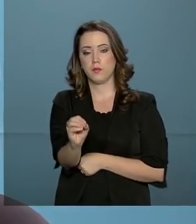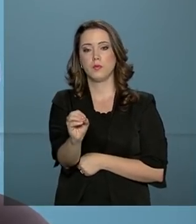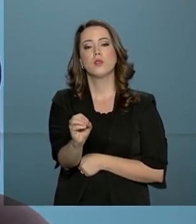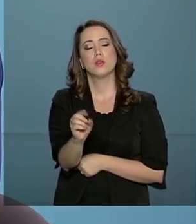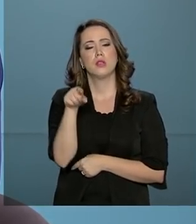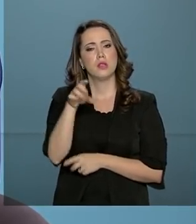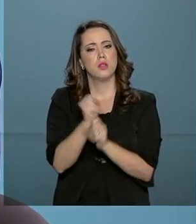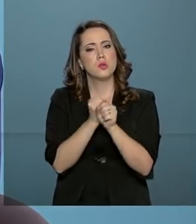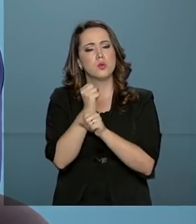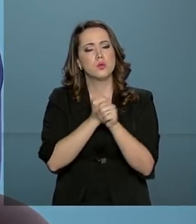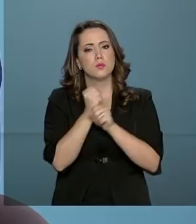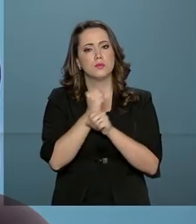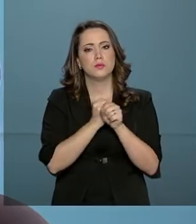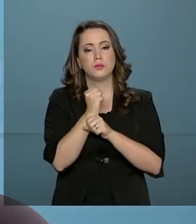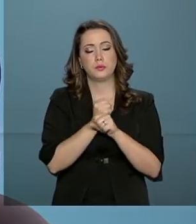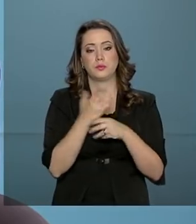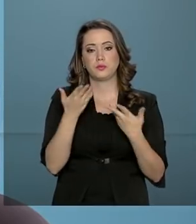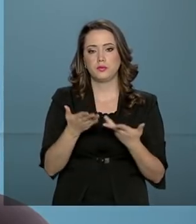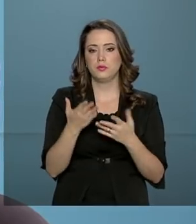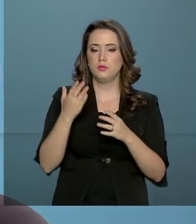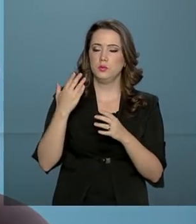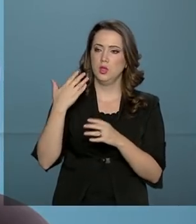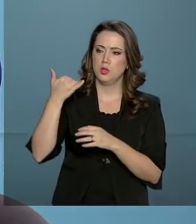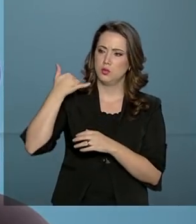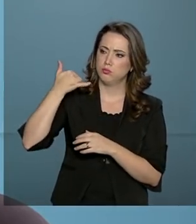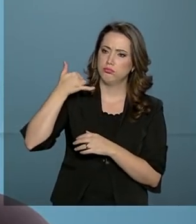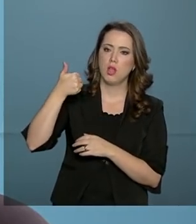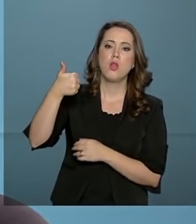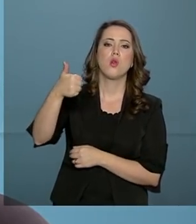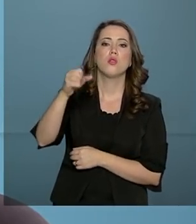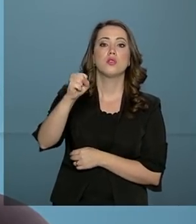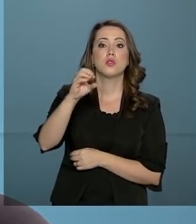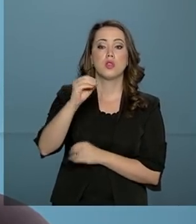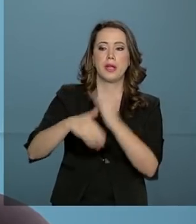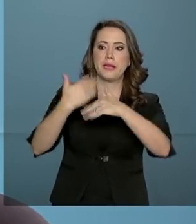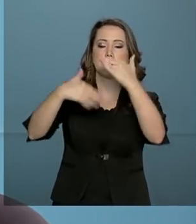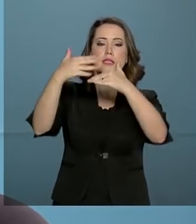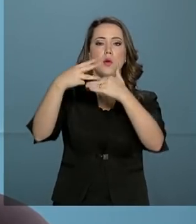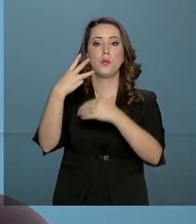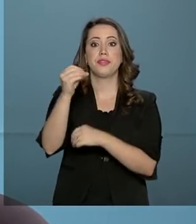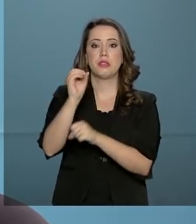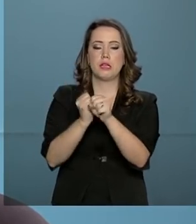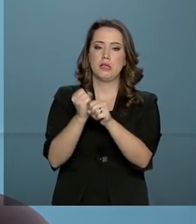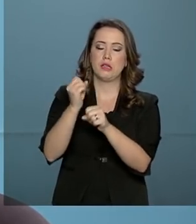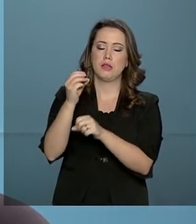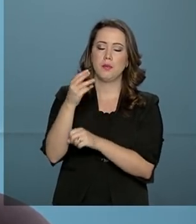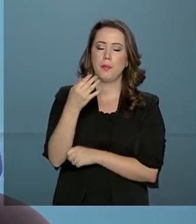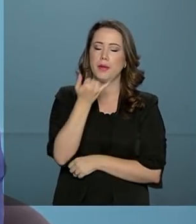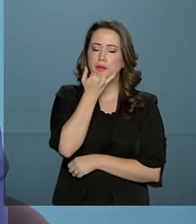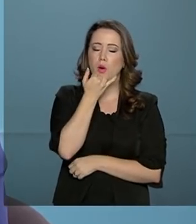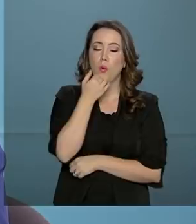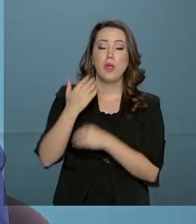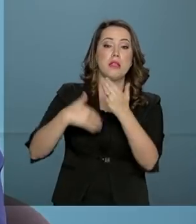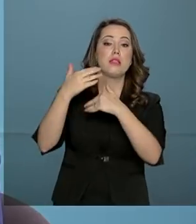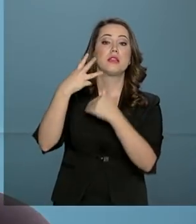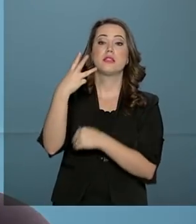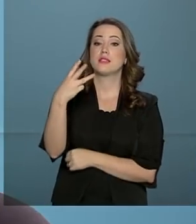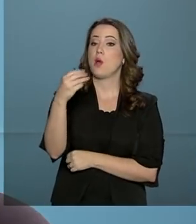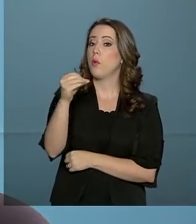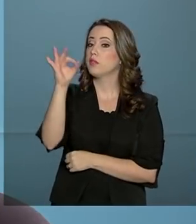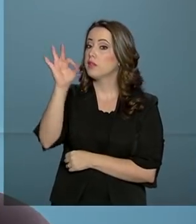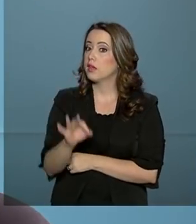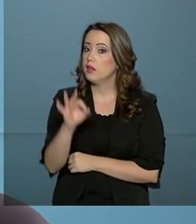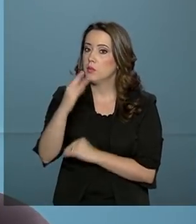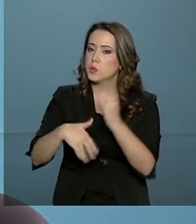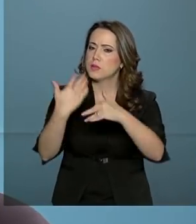este ano, este canal cresceu o número de denúncias em mais de 30%. Nós estamos trabalhando muito a